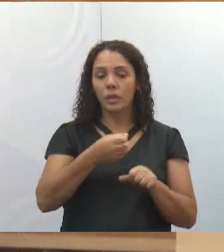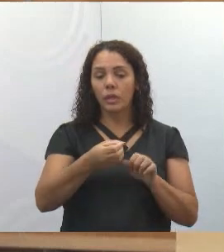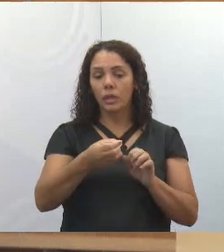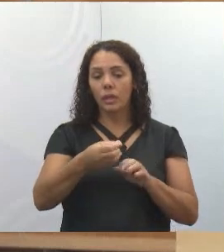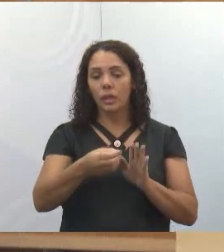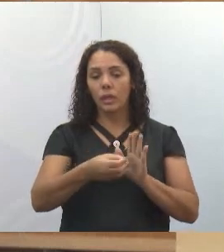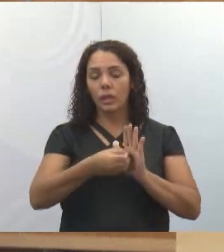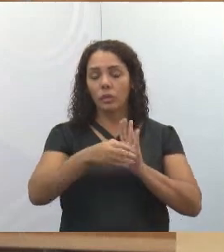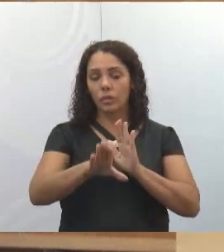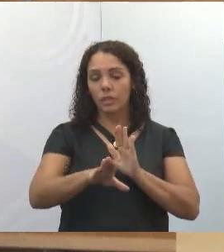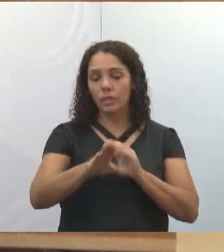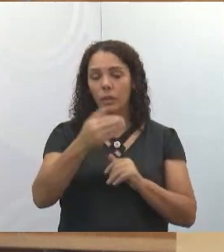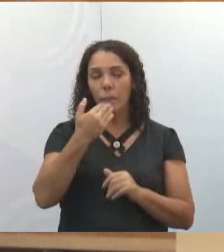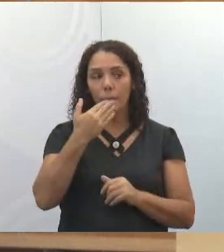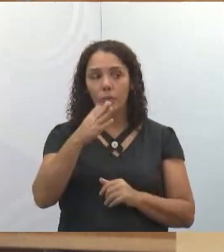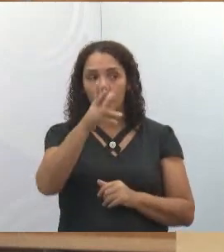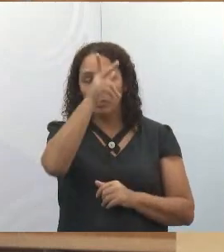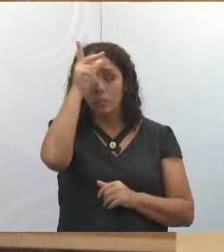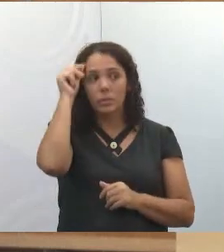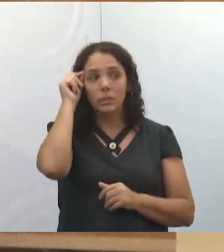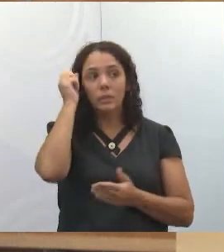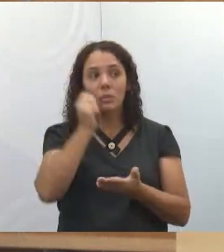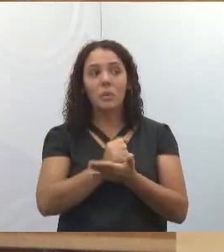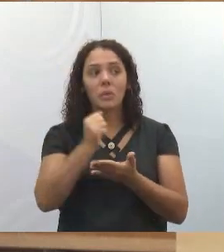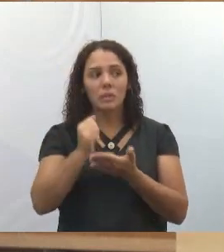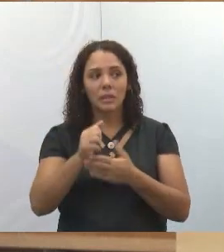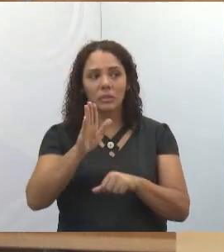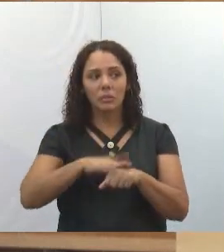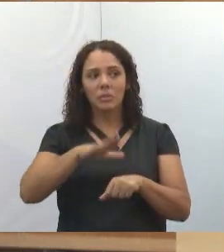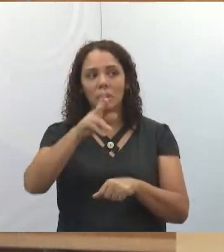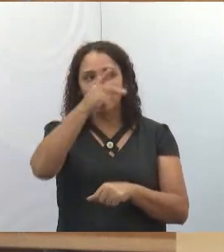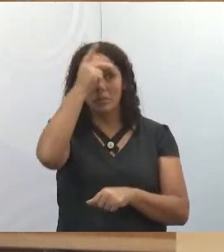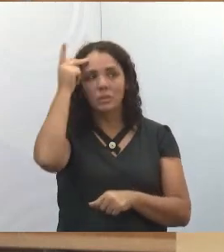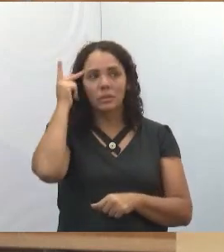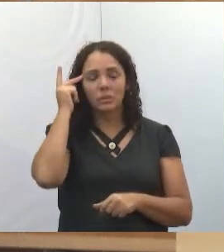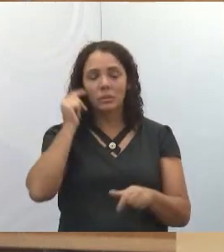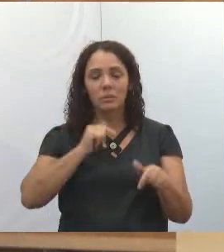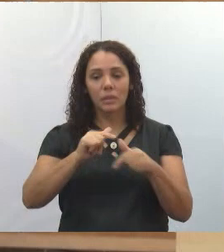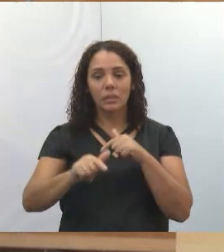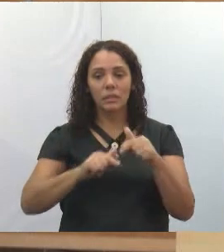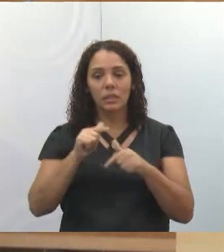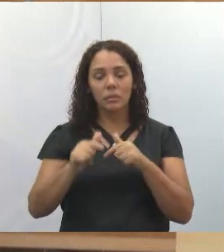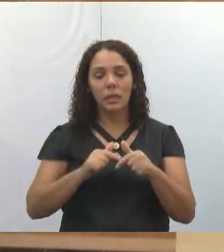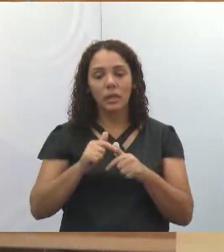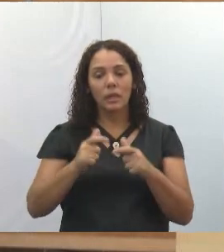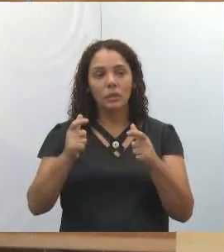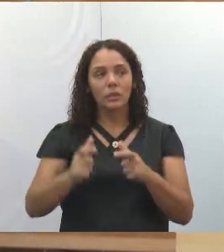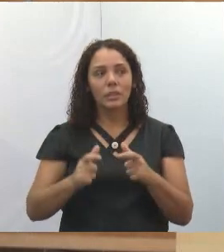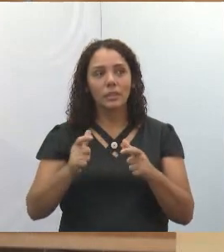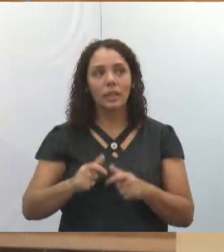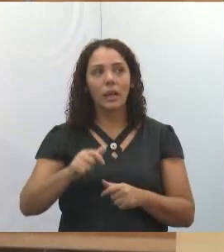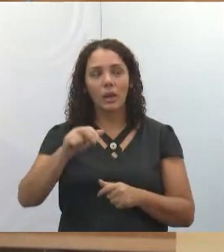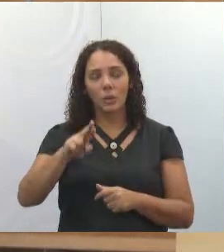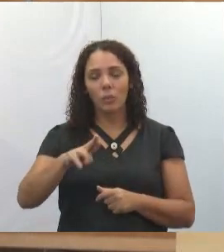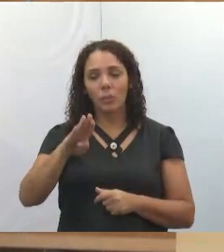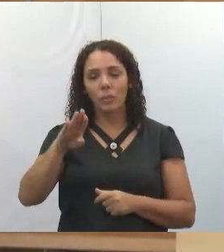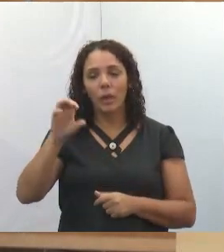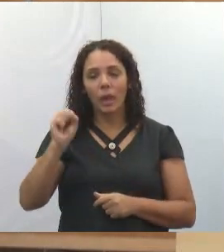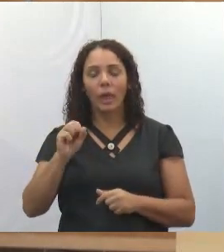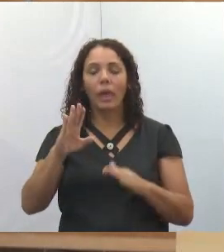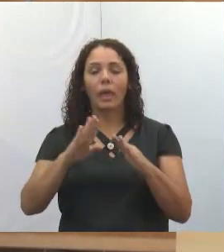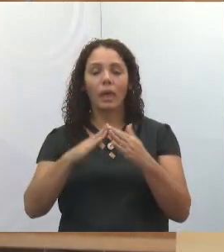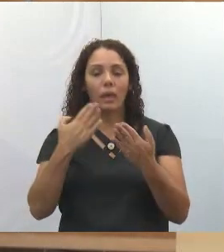pedimos ao senhor que contrate mais pessoas para trabalhar nas UBSs, nas escolas, está